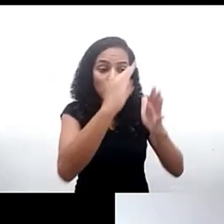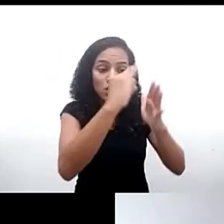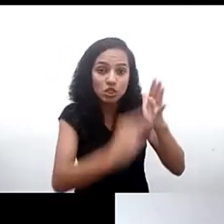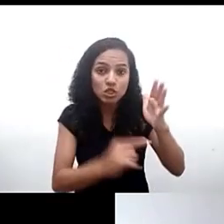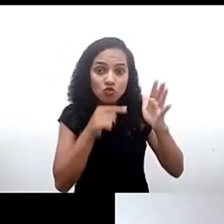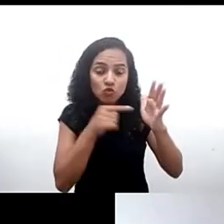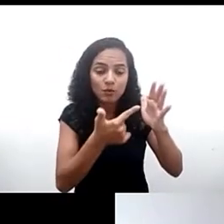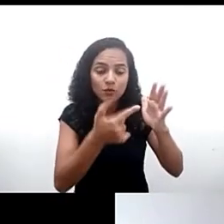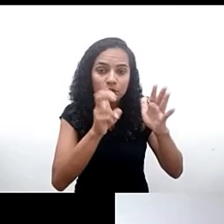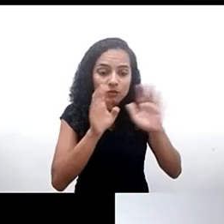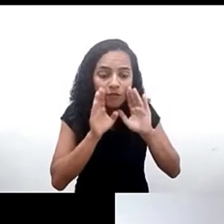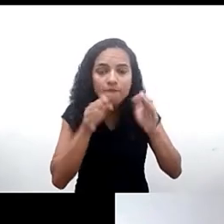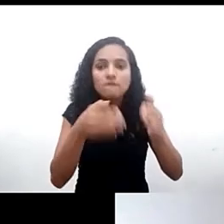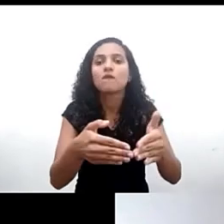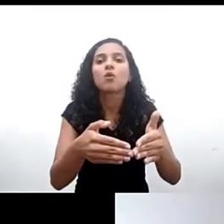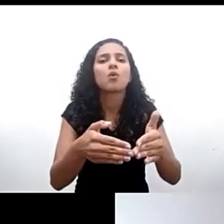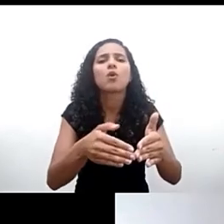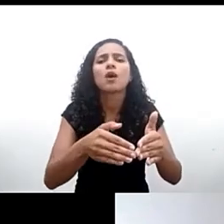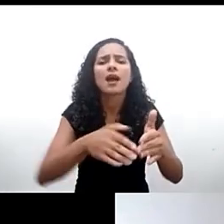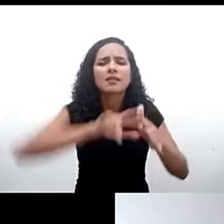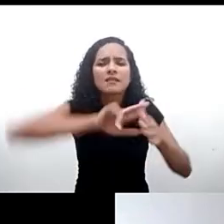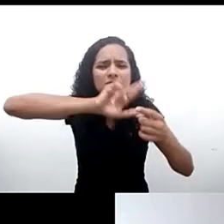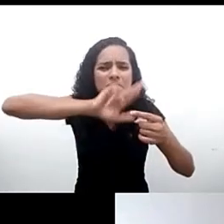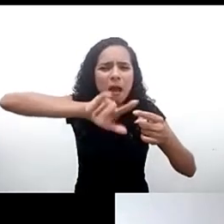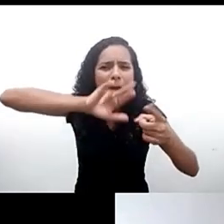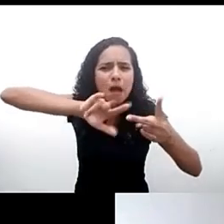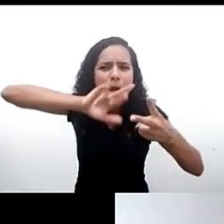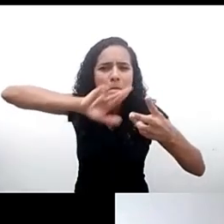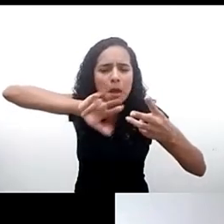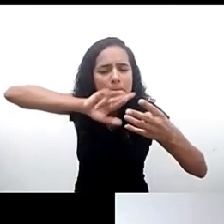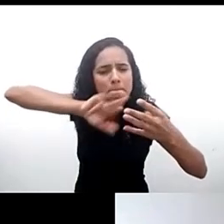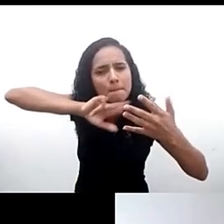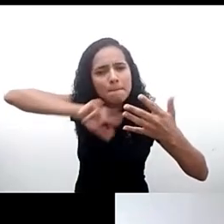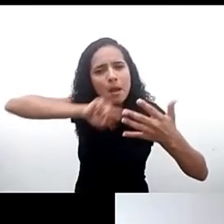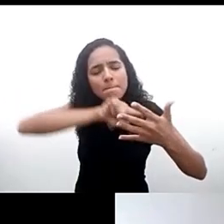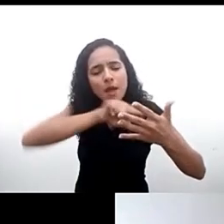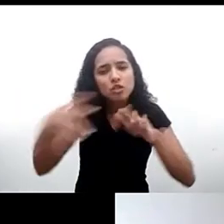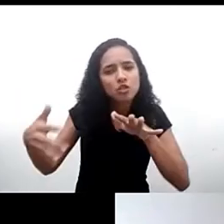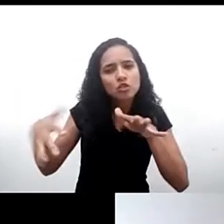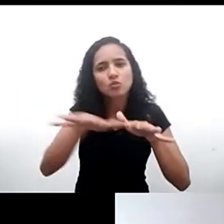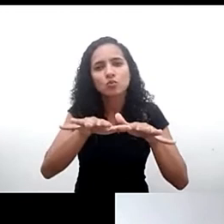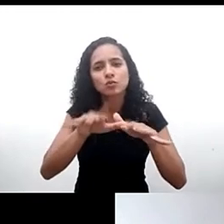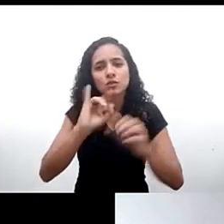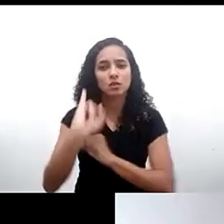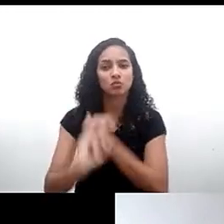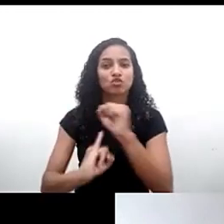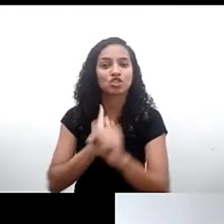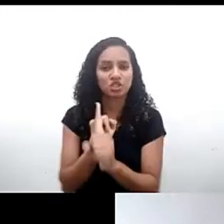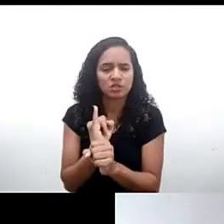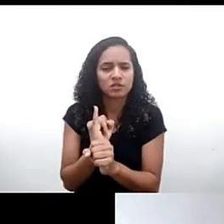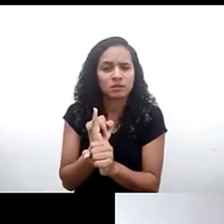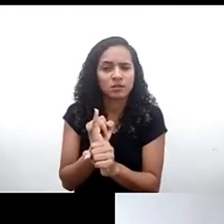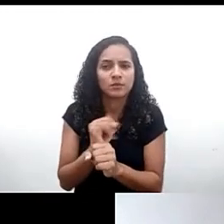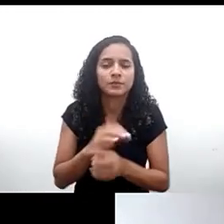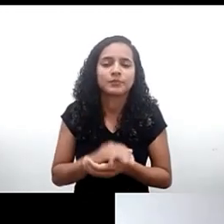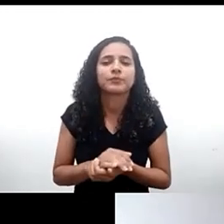nessas diversas etapas a partir da noção de inclusão digital hoje obviamente com relação